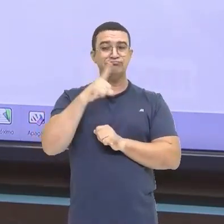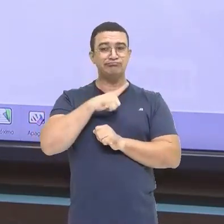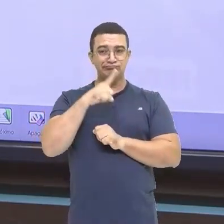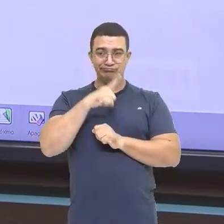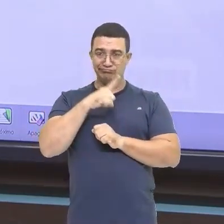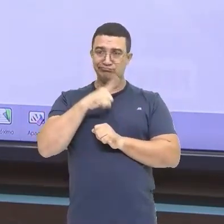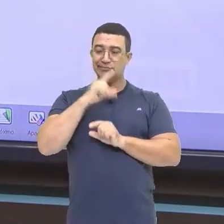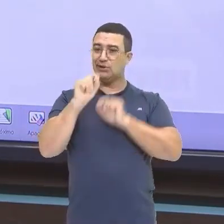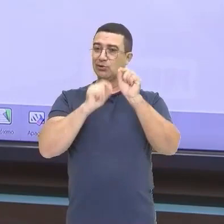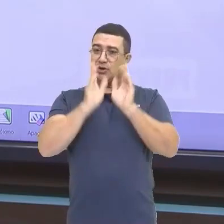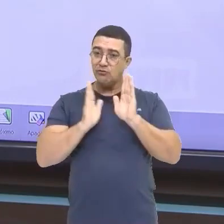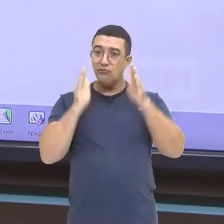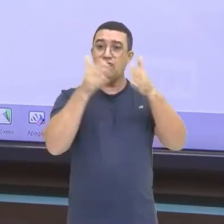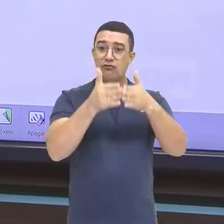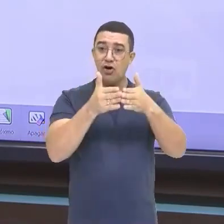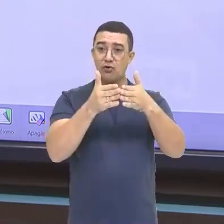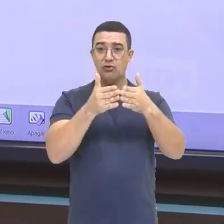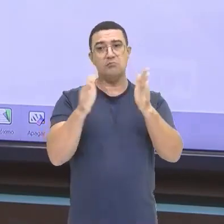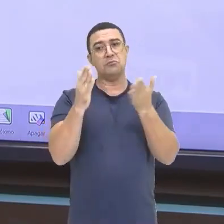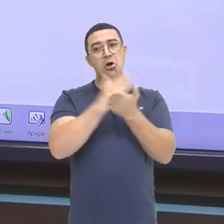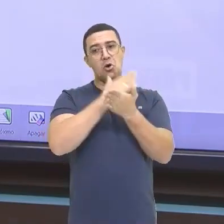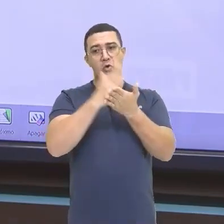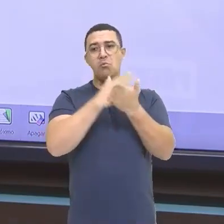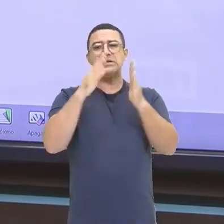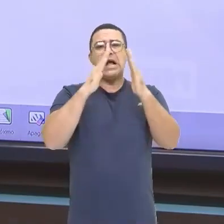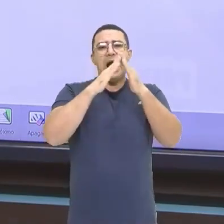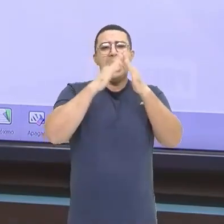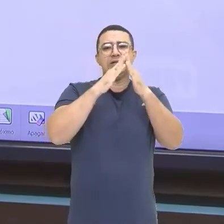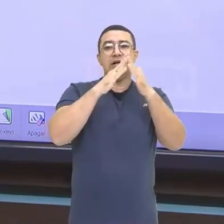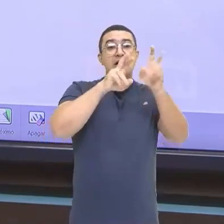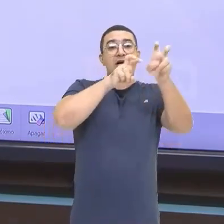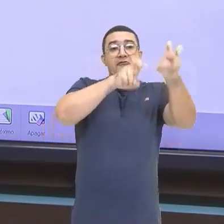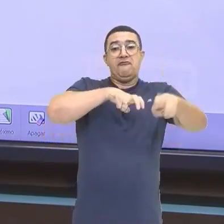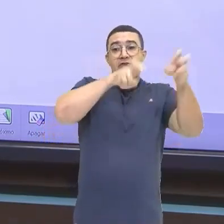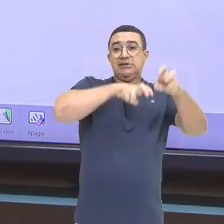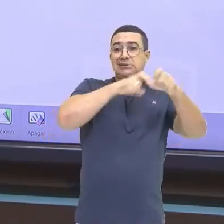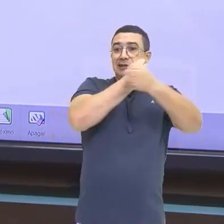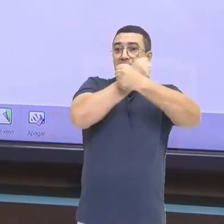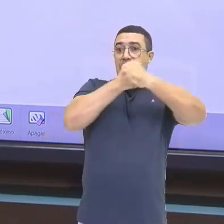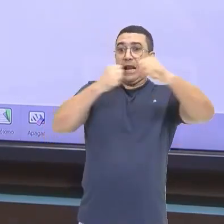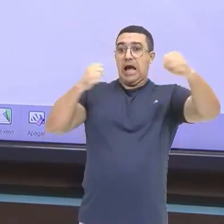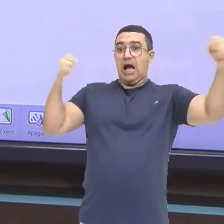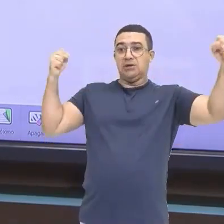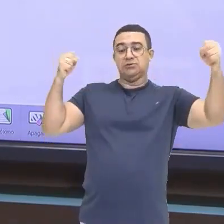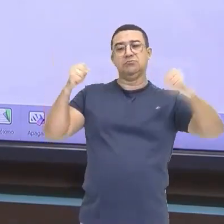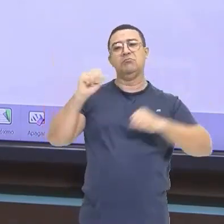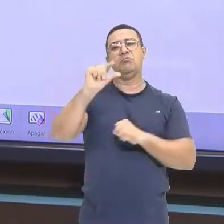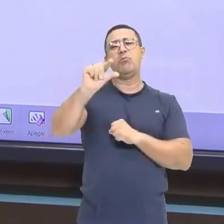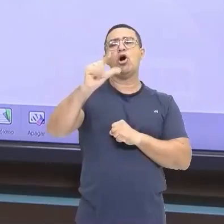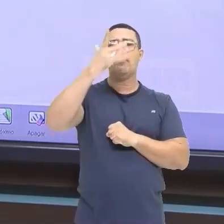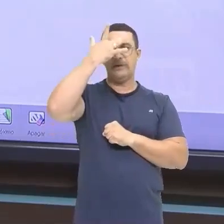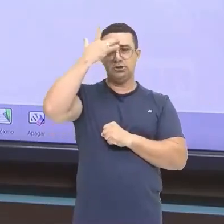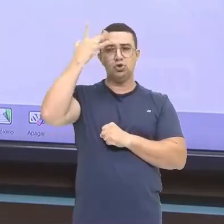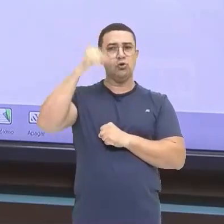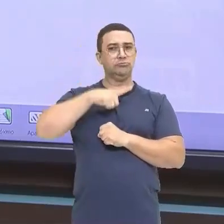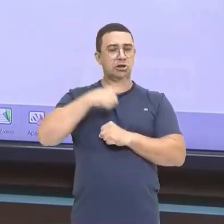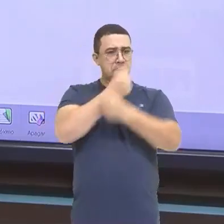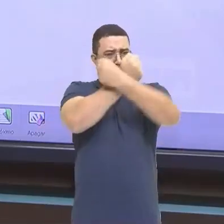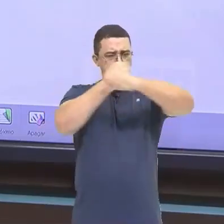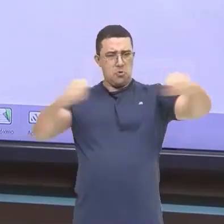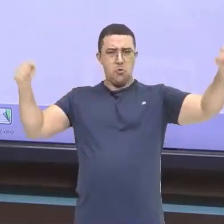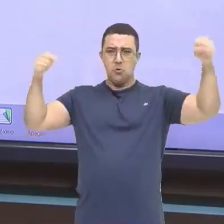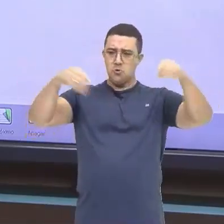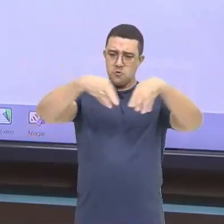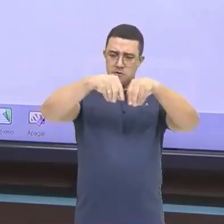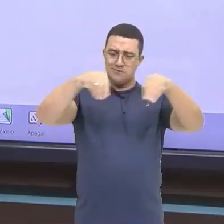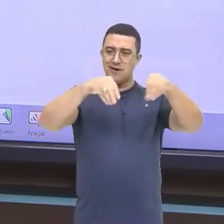concentração Então a gente tem Propriedades enormes Mas nas mãos De poucas pessoas Assim como a riqueza Do